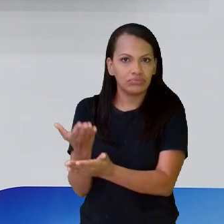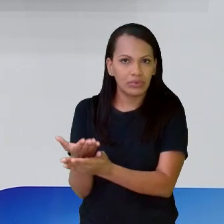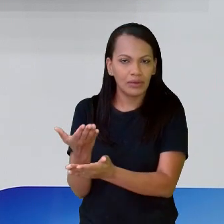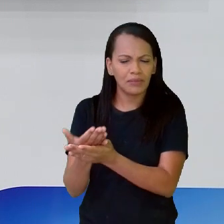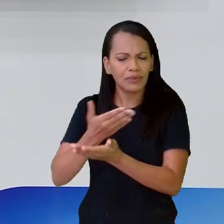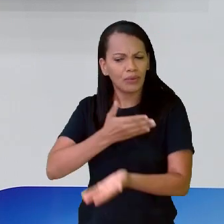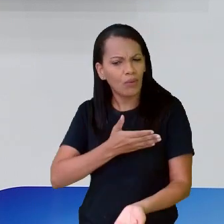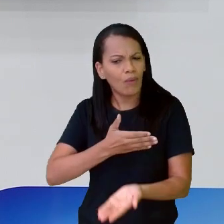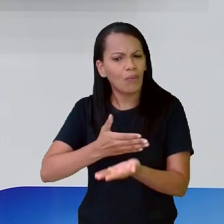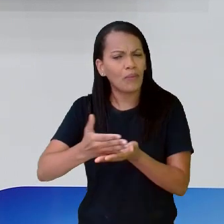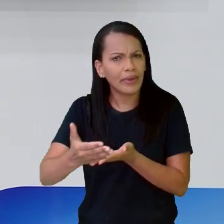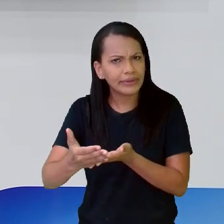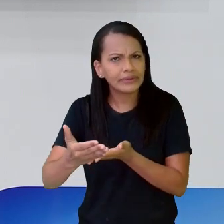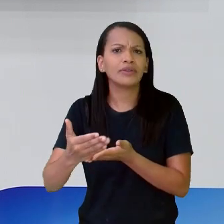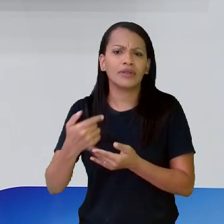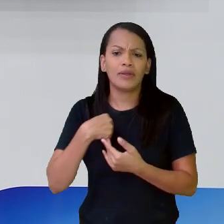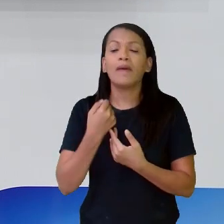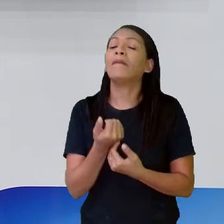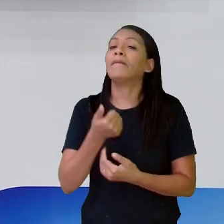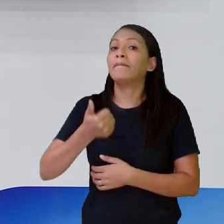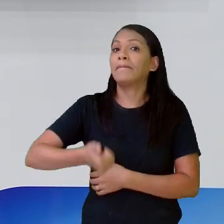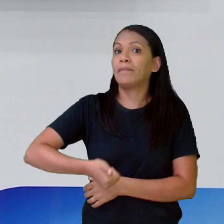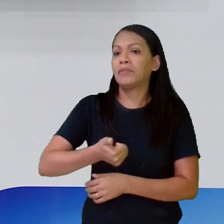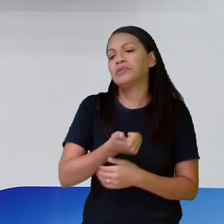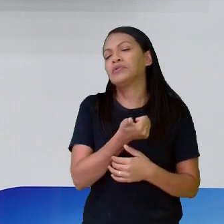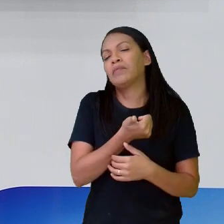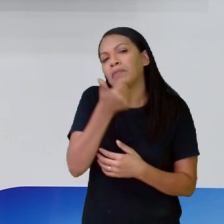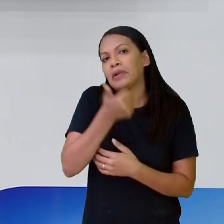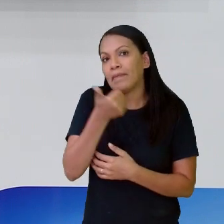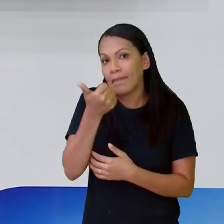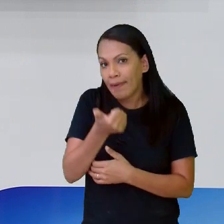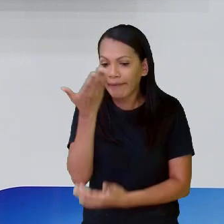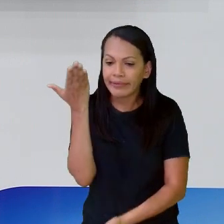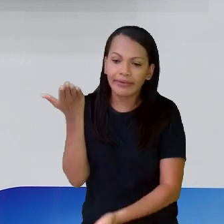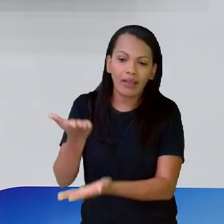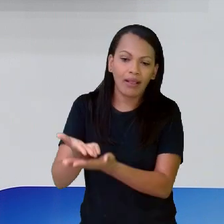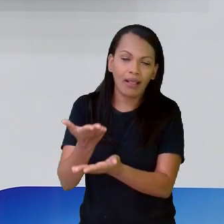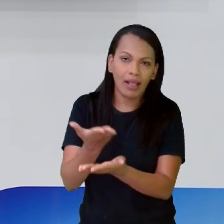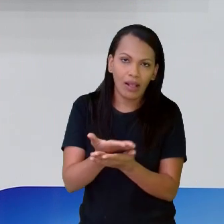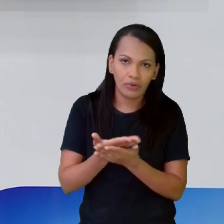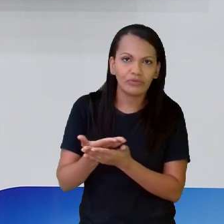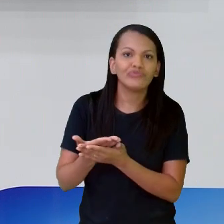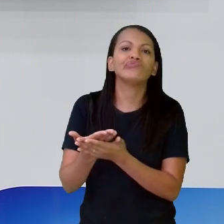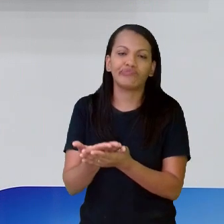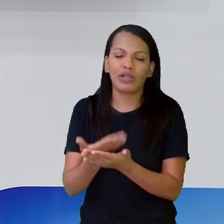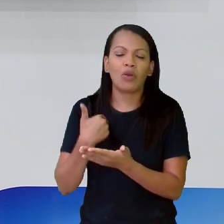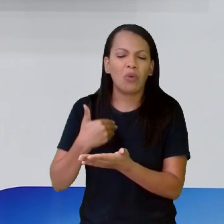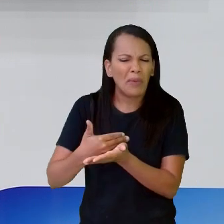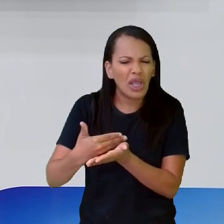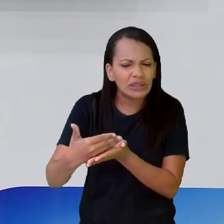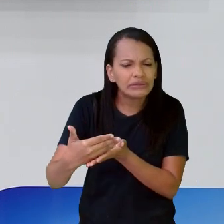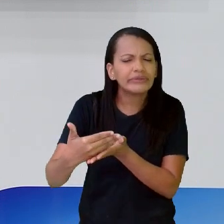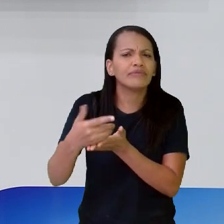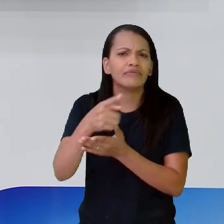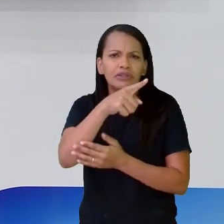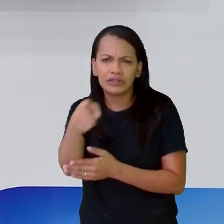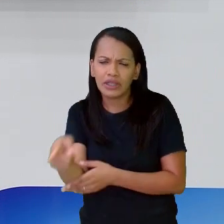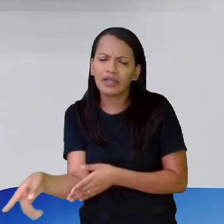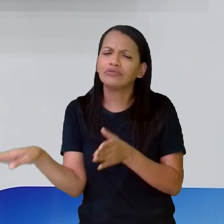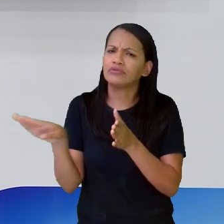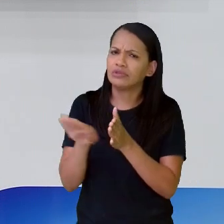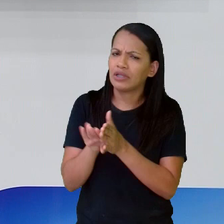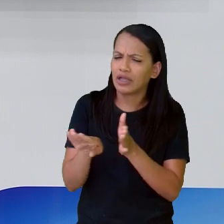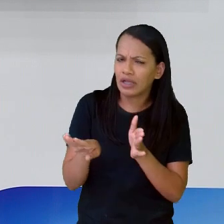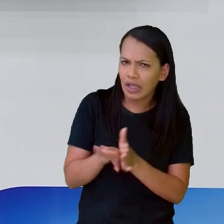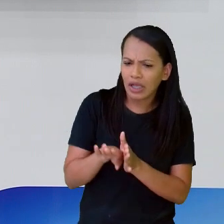começando nossas primeiras aulas aqui do Educa Recife, você chegando aí estudante, novato do quarto